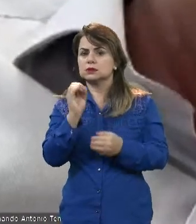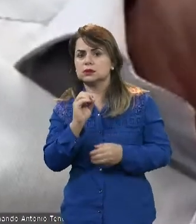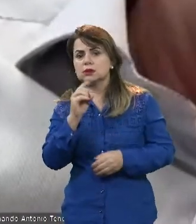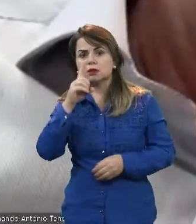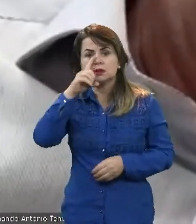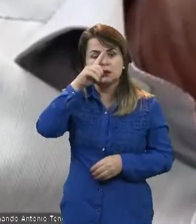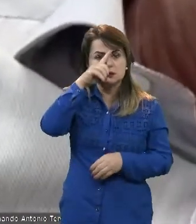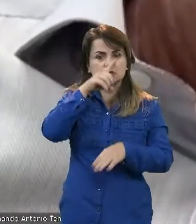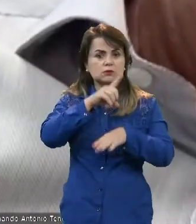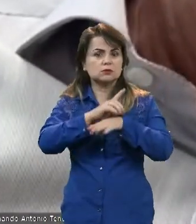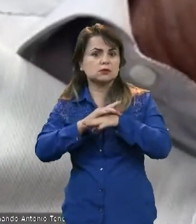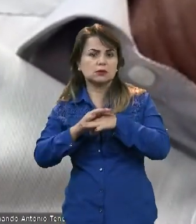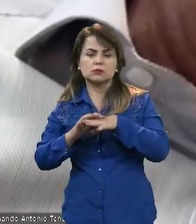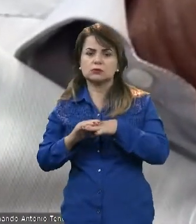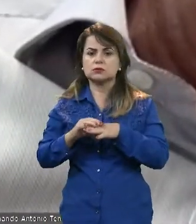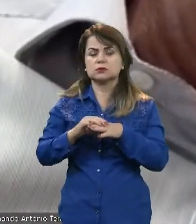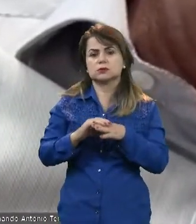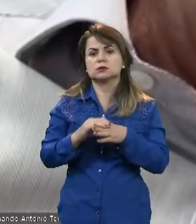cada um.